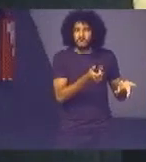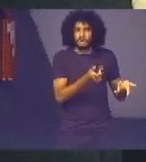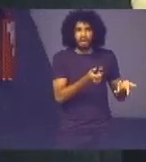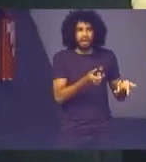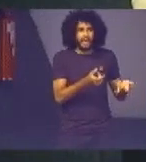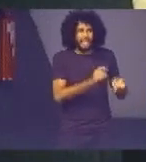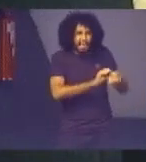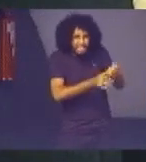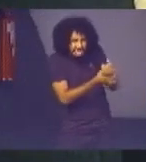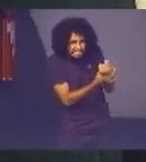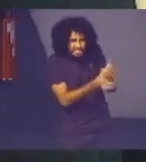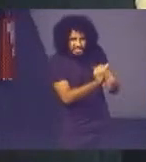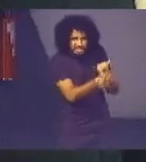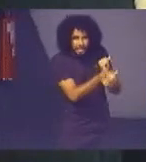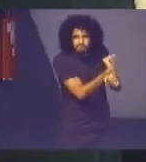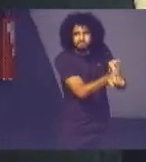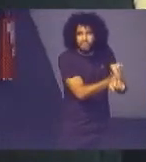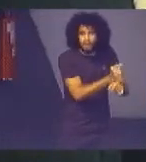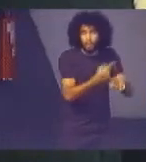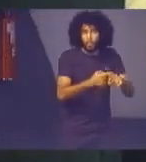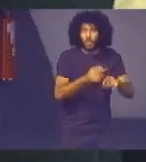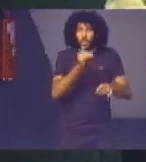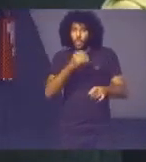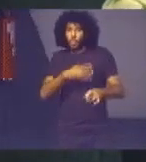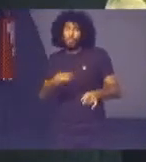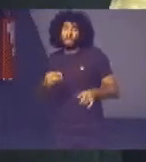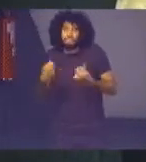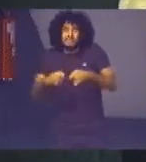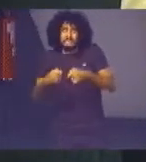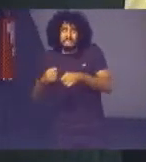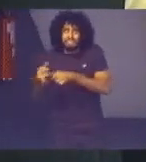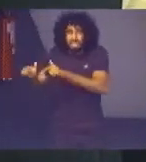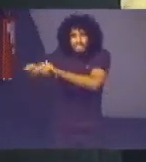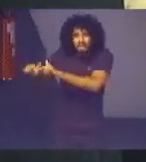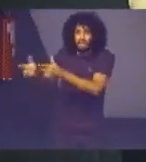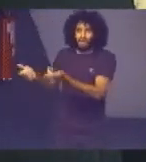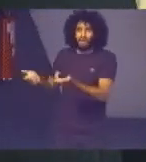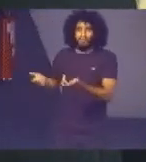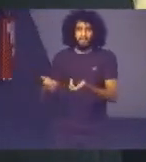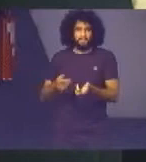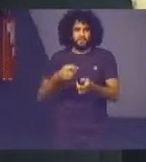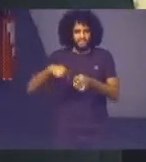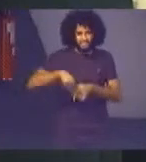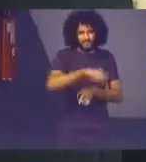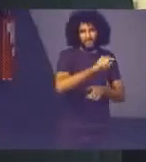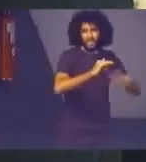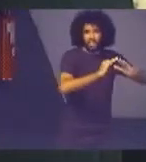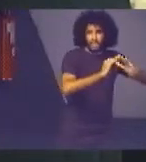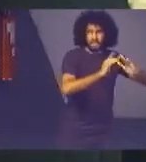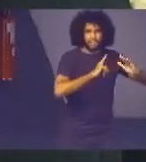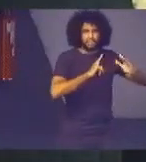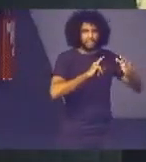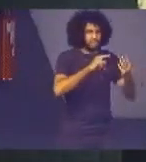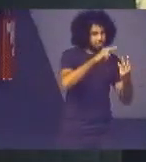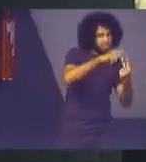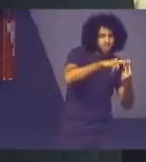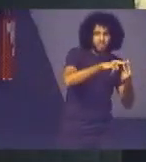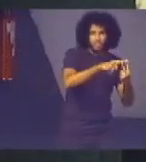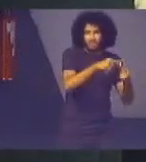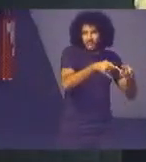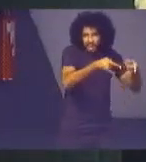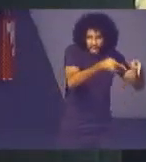os filhos precisam trabalhar onde você entra numa casa tem três pessoas duas numa cama